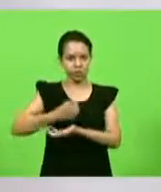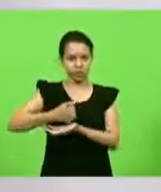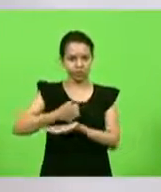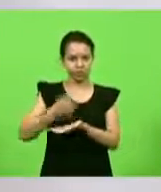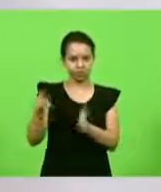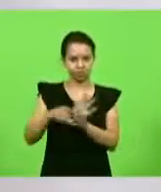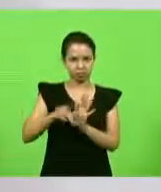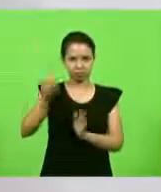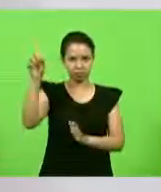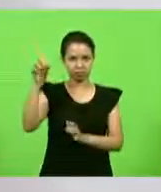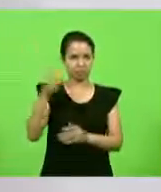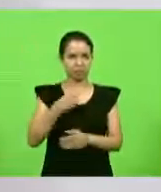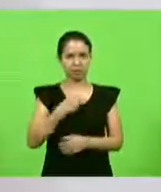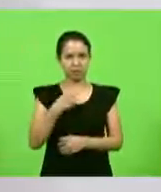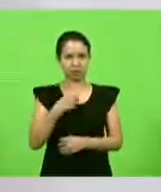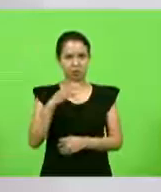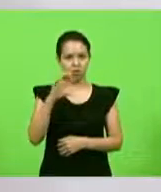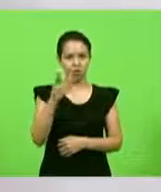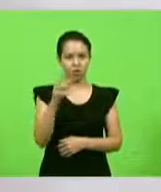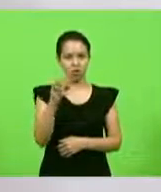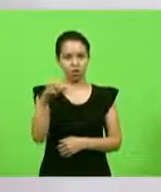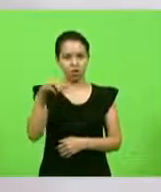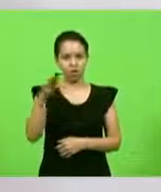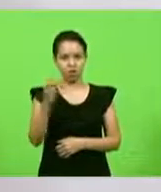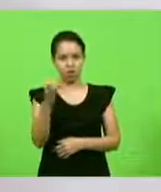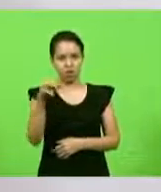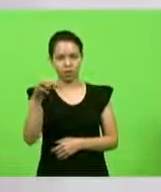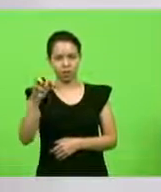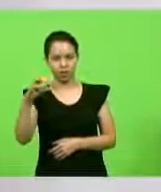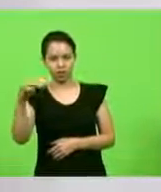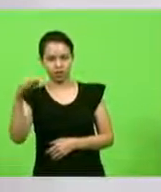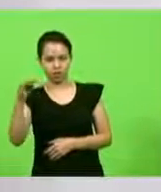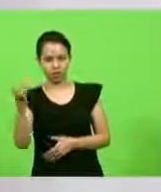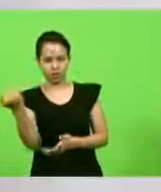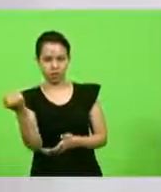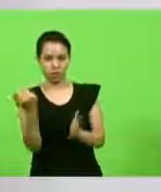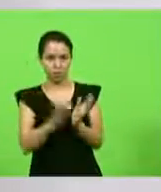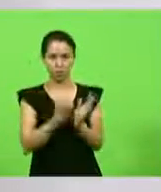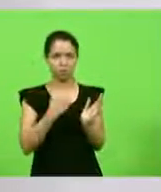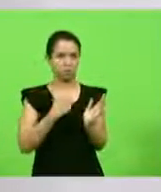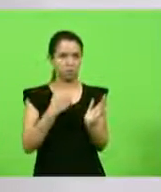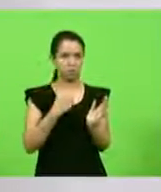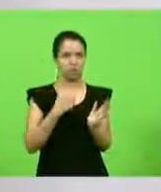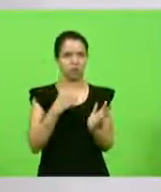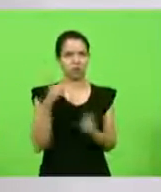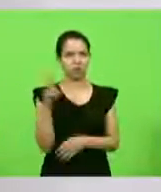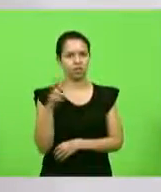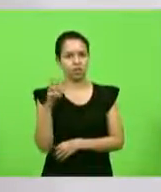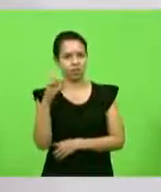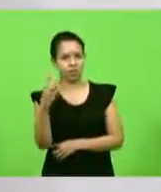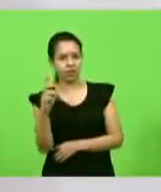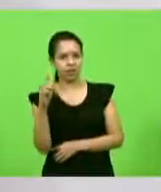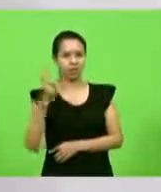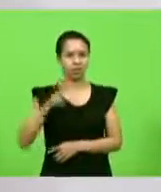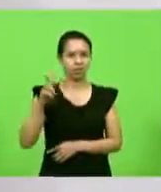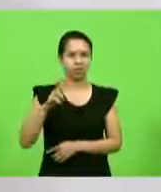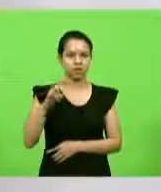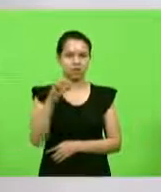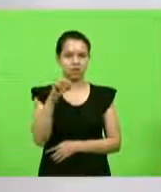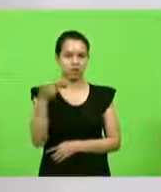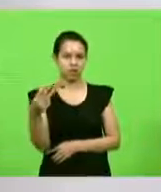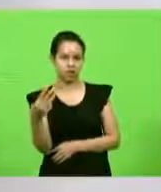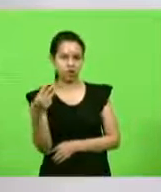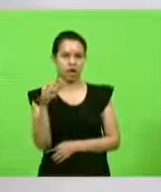magnésio, você não pode patentear. Vitamina C, o D3, vitamina A, vitaminas